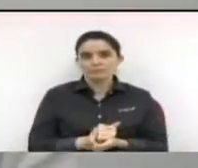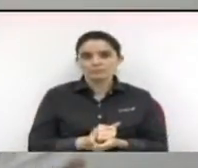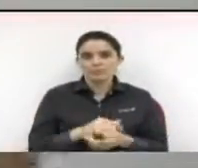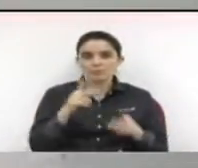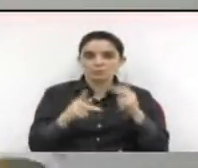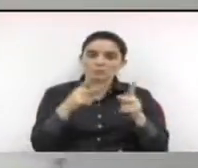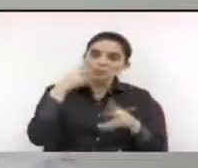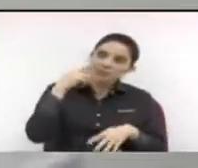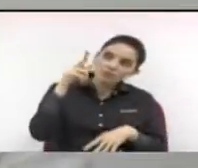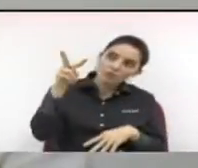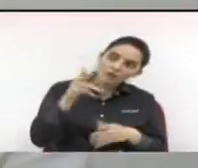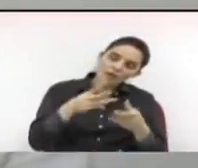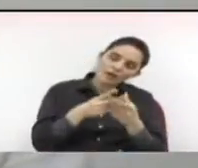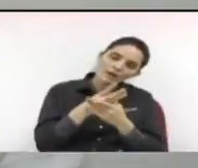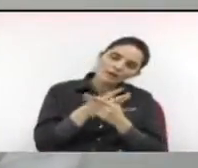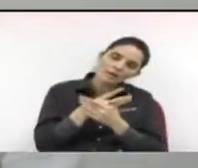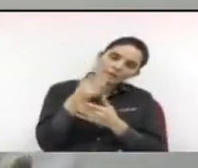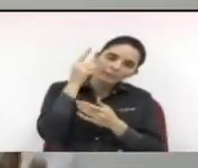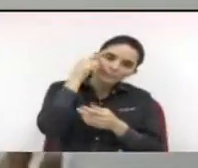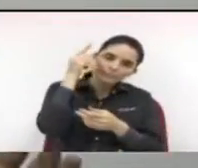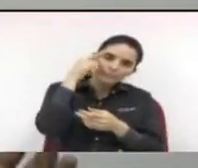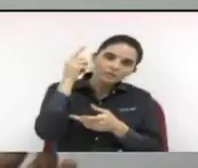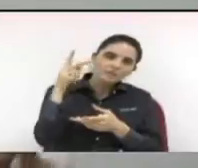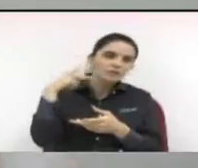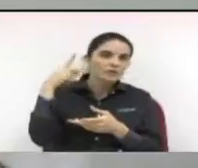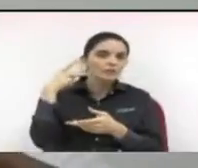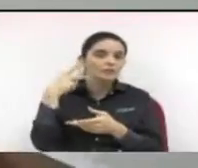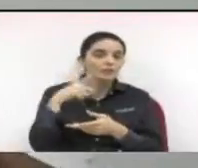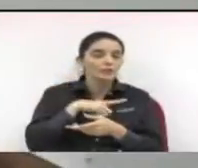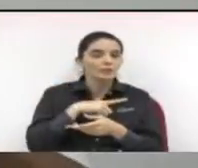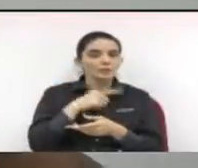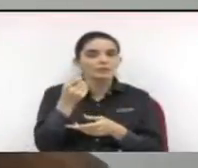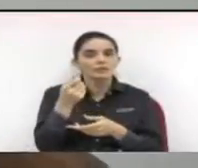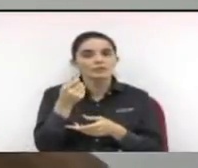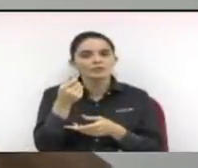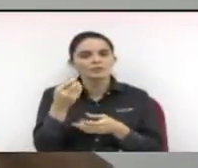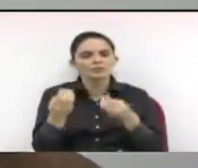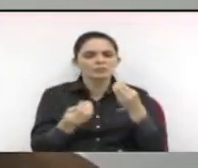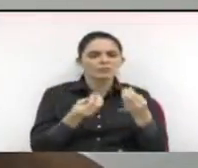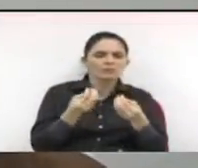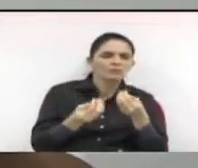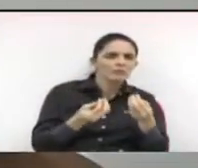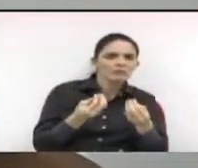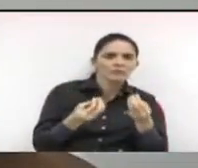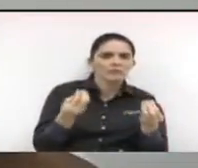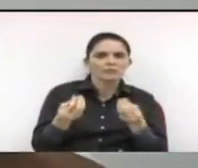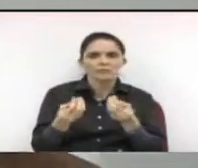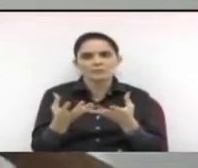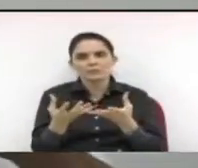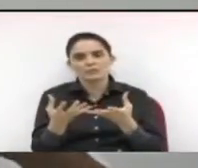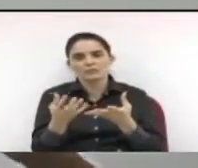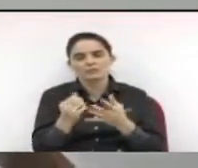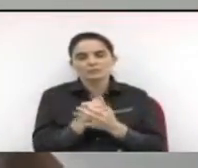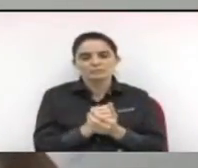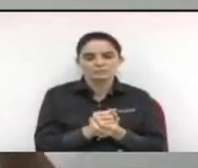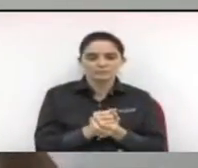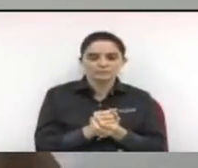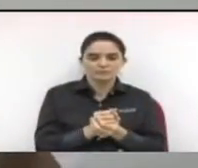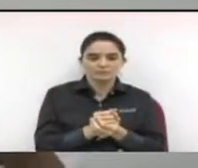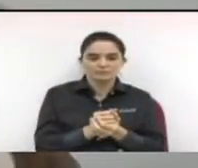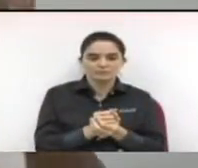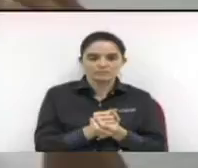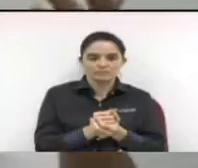e dizer assim, poxa, os vereadores têm isso para poder... Então, como é que a gente faz esse... Estou aqui,